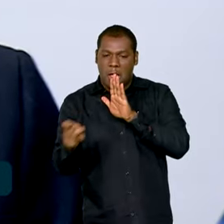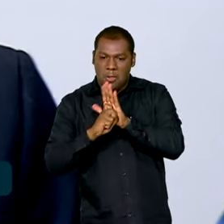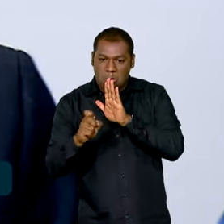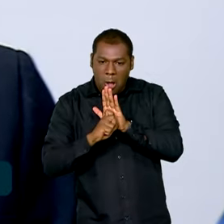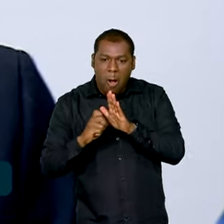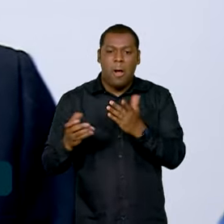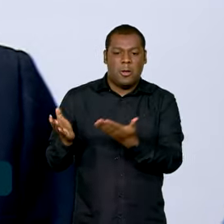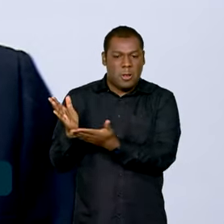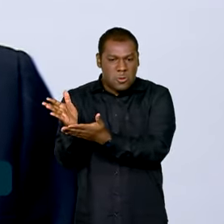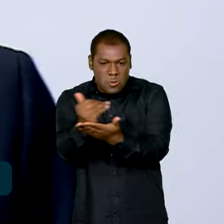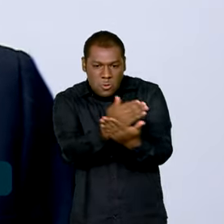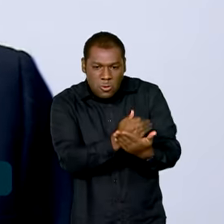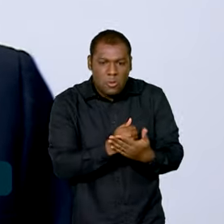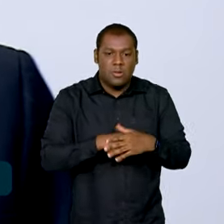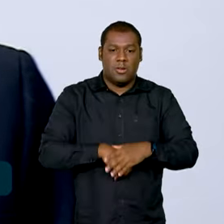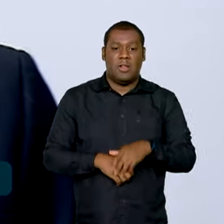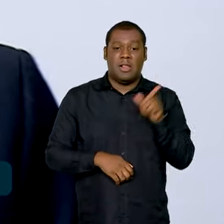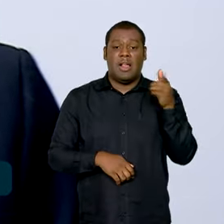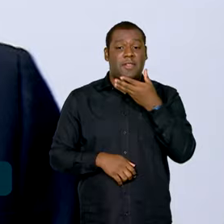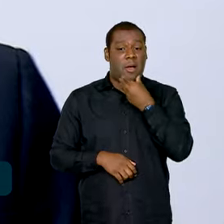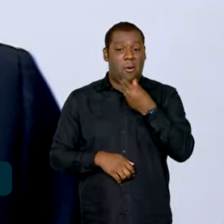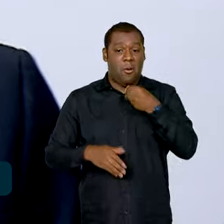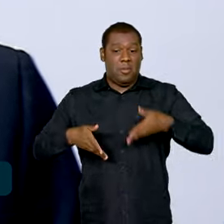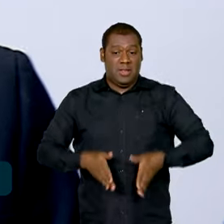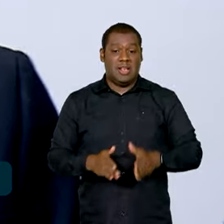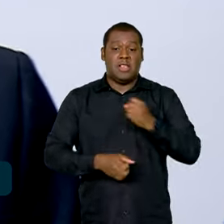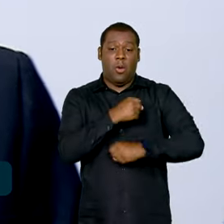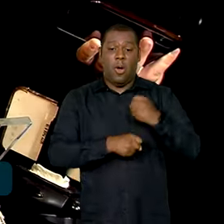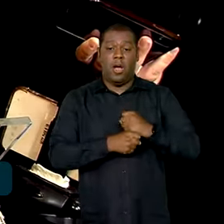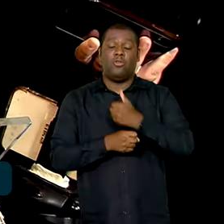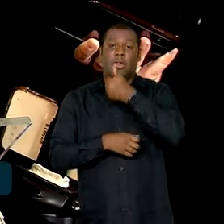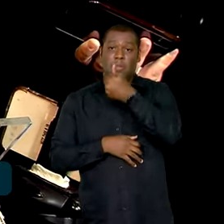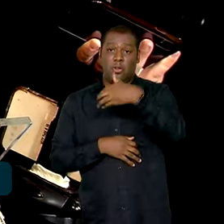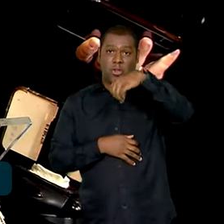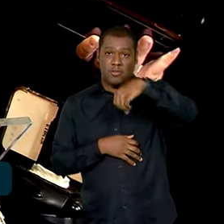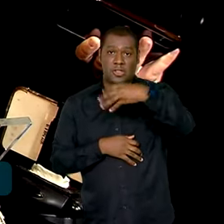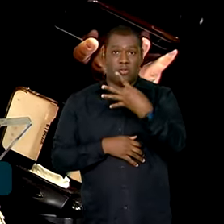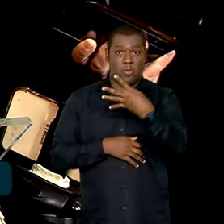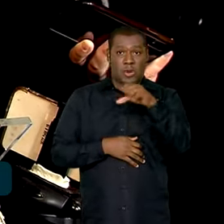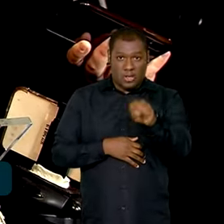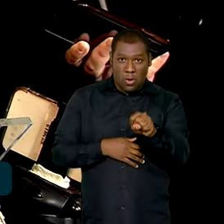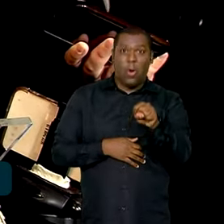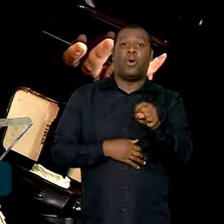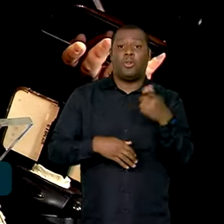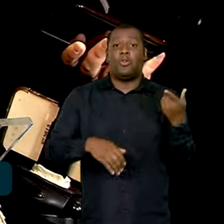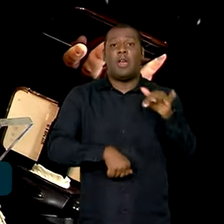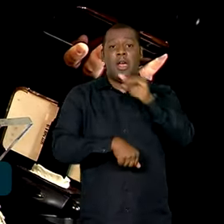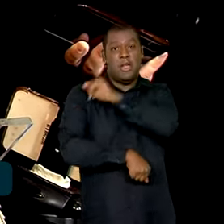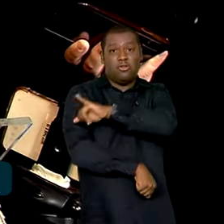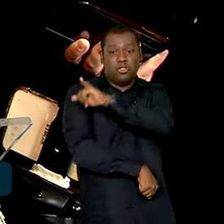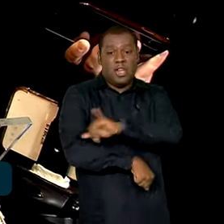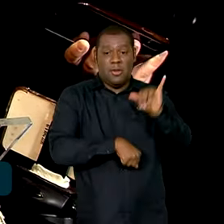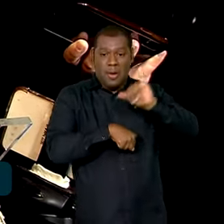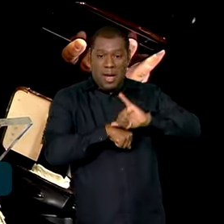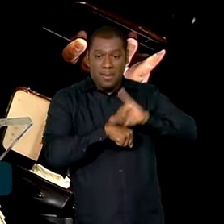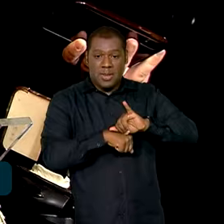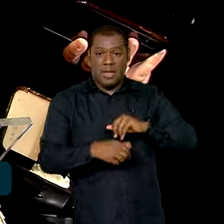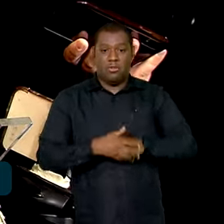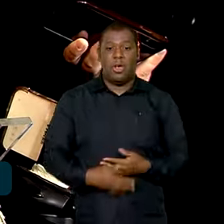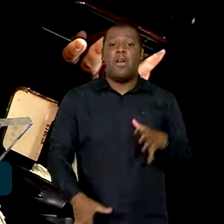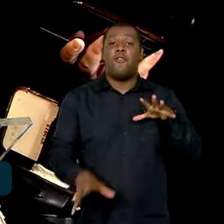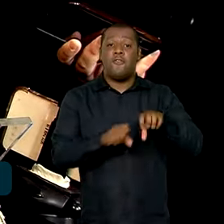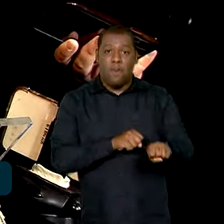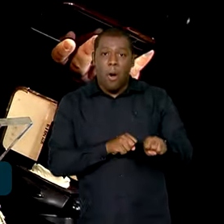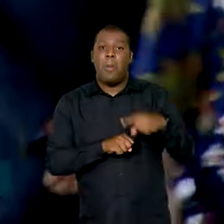Ricardo Lewandowski nasceu em 1948, no Rio de Janeiro. É graduado em Ciências Políticas e Sociais e em